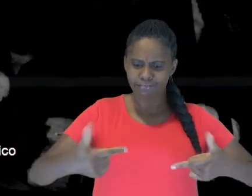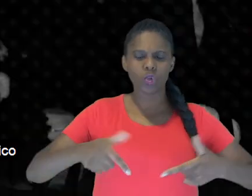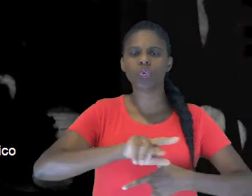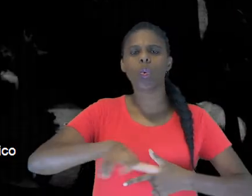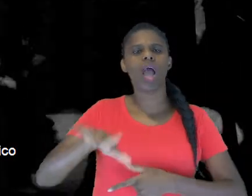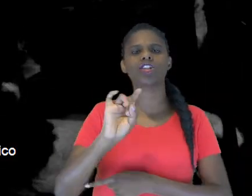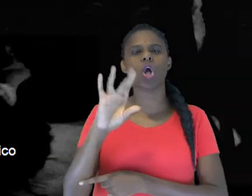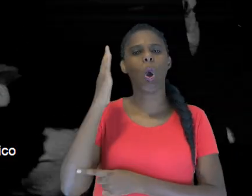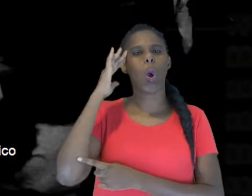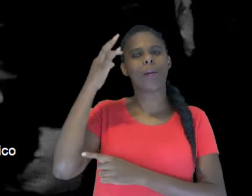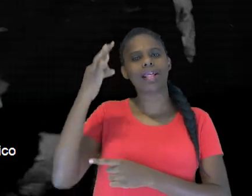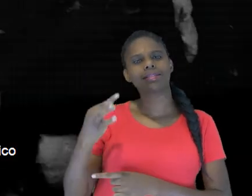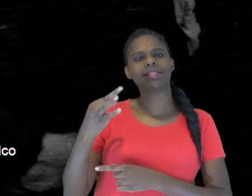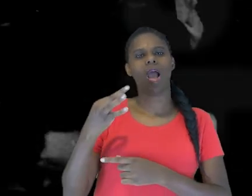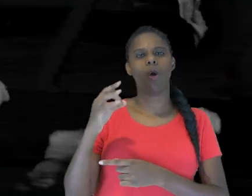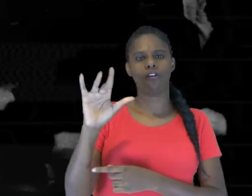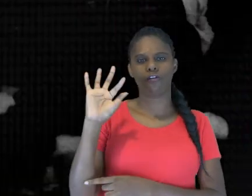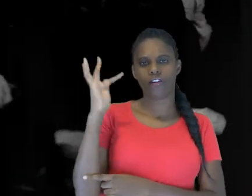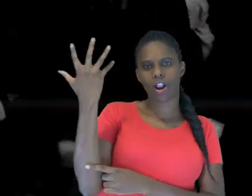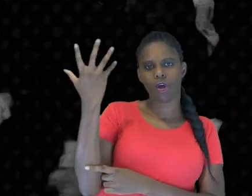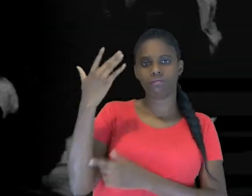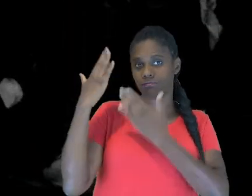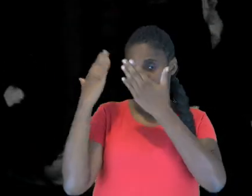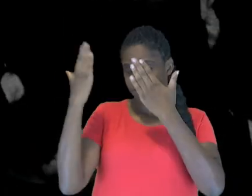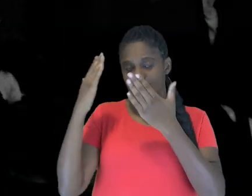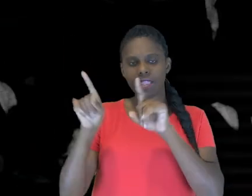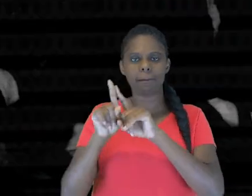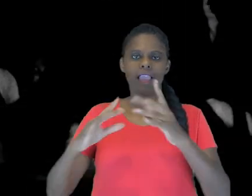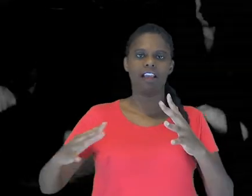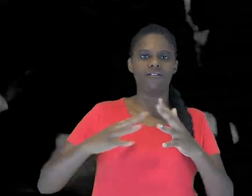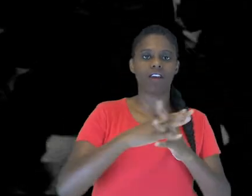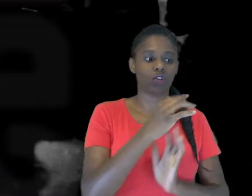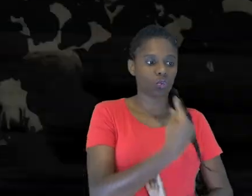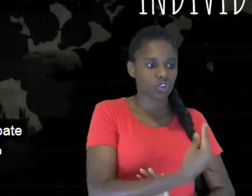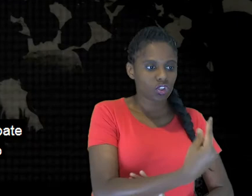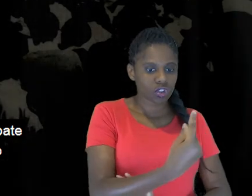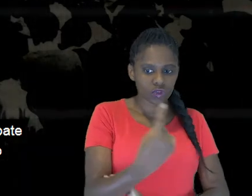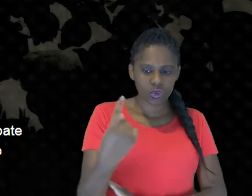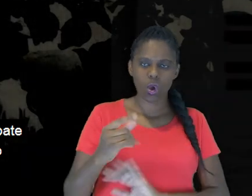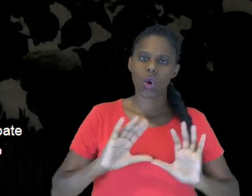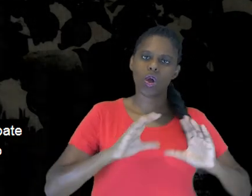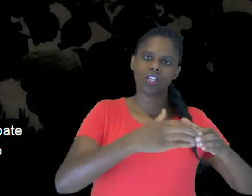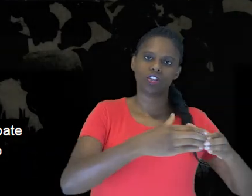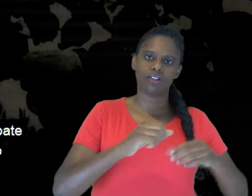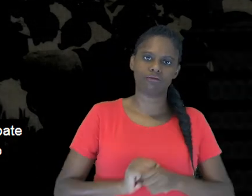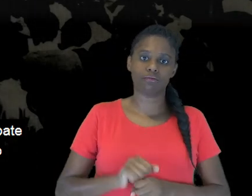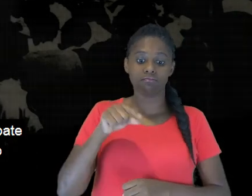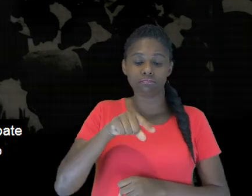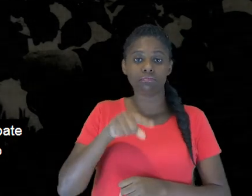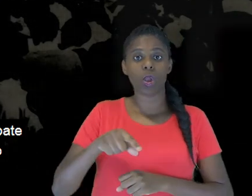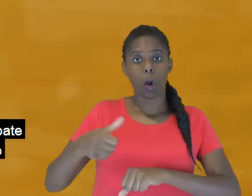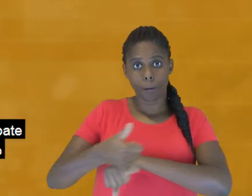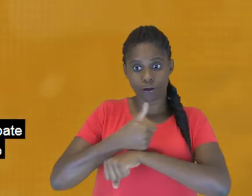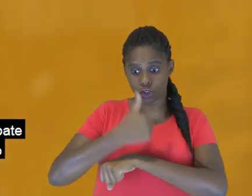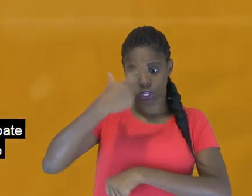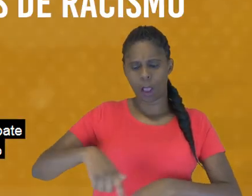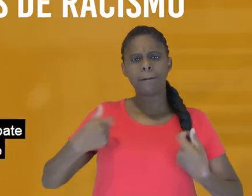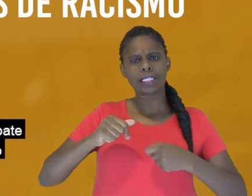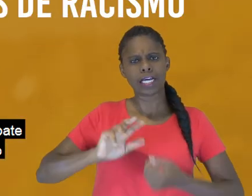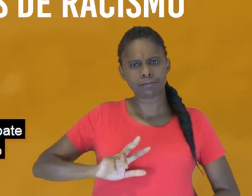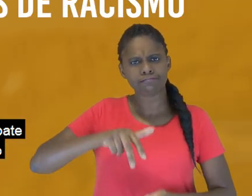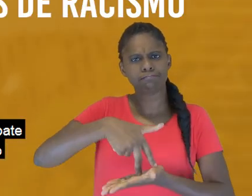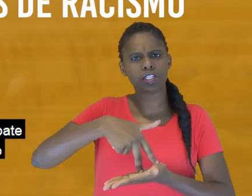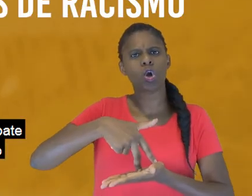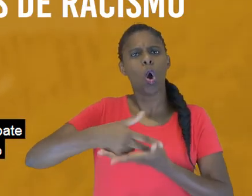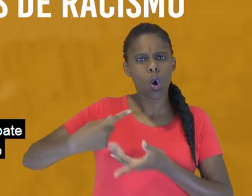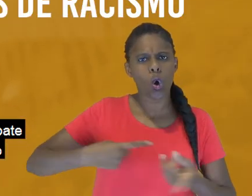compreensão do fenômeno psicológico e seus efeitos individuais e coletivos. Exige do profissional uma postura de combate e